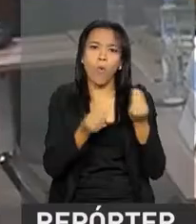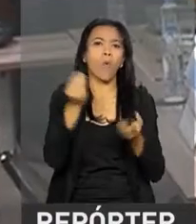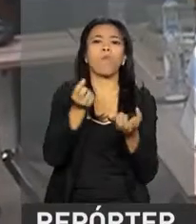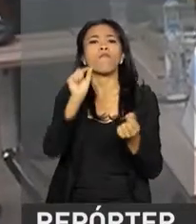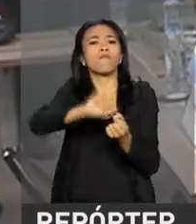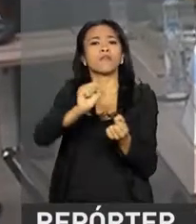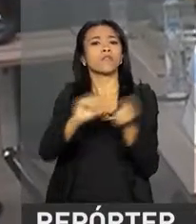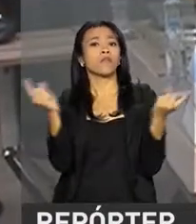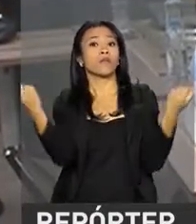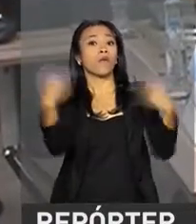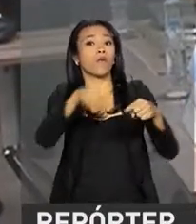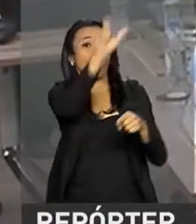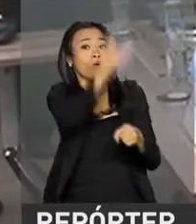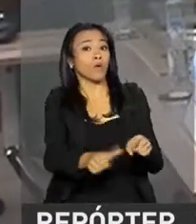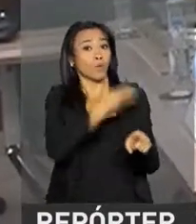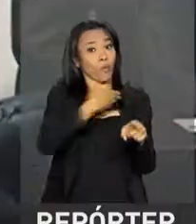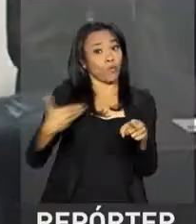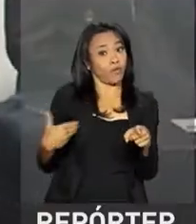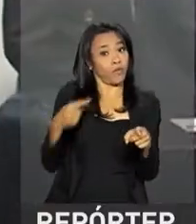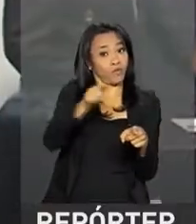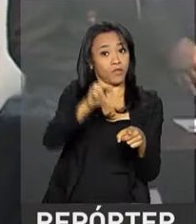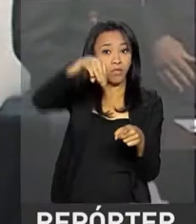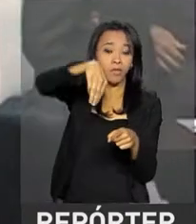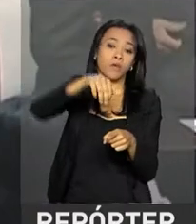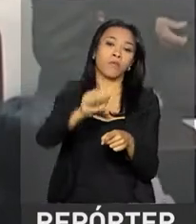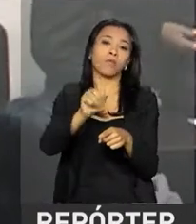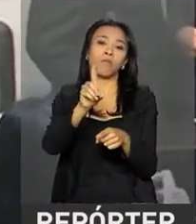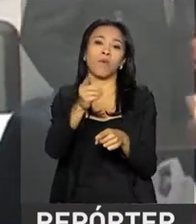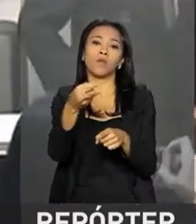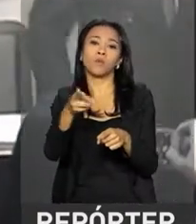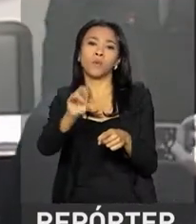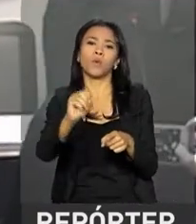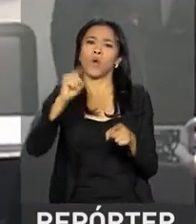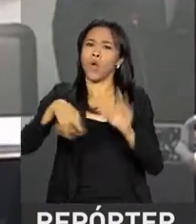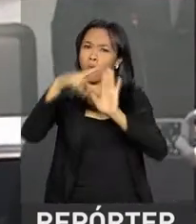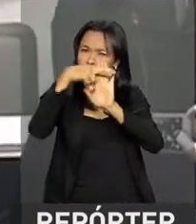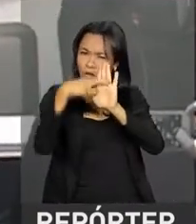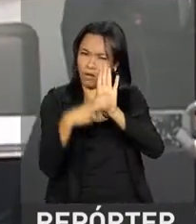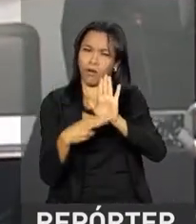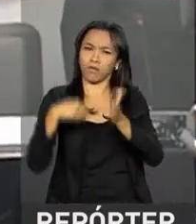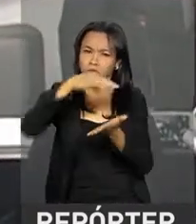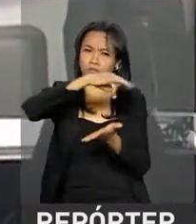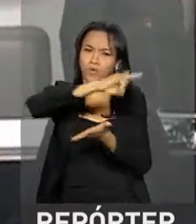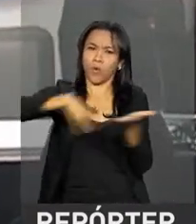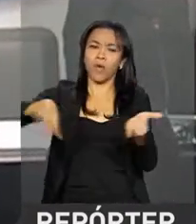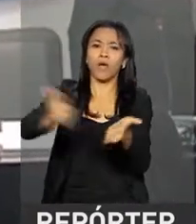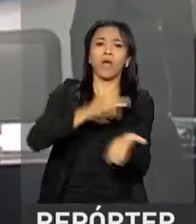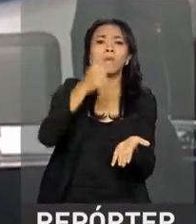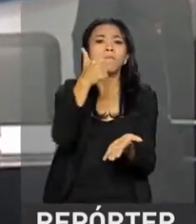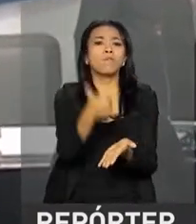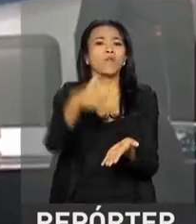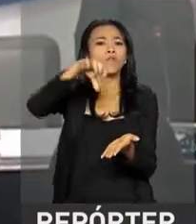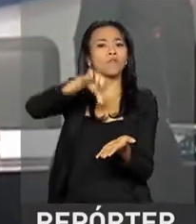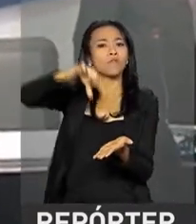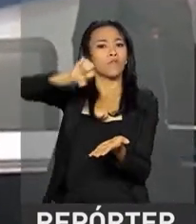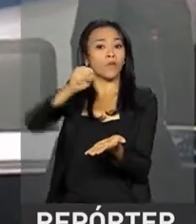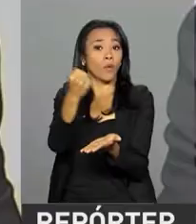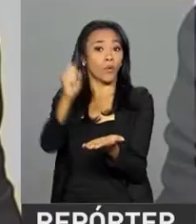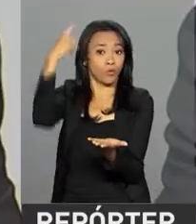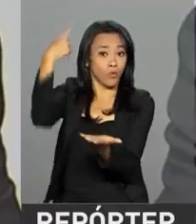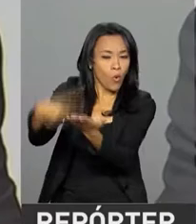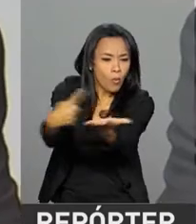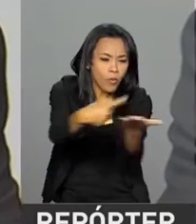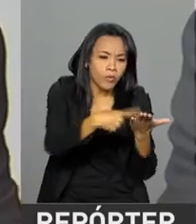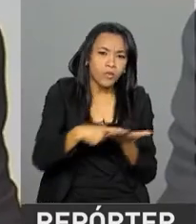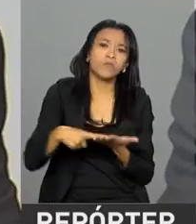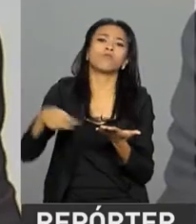tomaria contra o governo de Nicolás Maduro. Com base no protocolo de Uruguai, assinado em 1998, que estabeleceu o